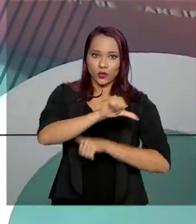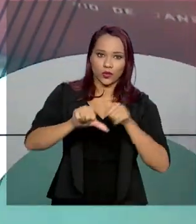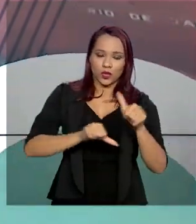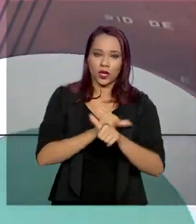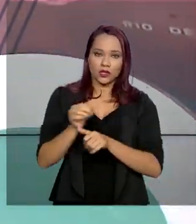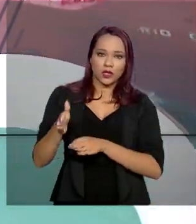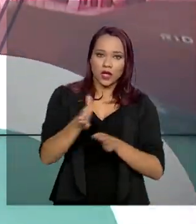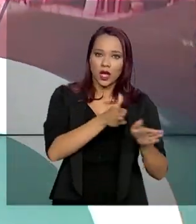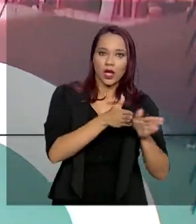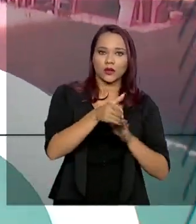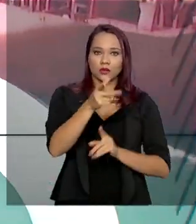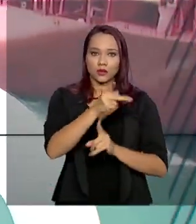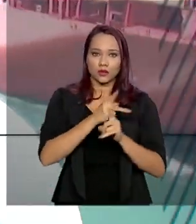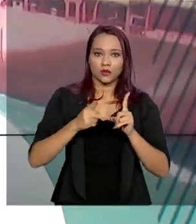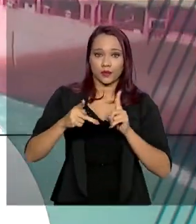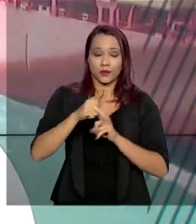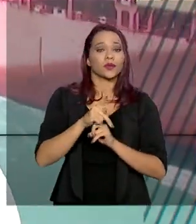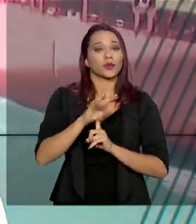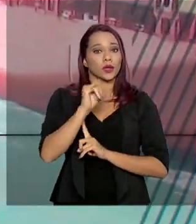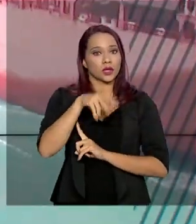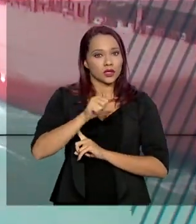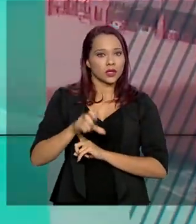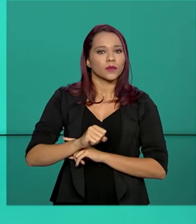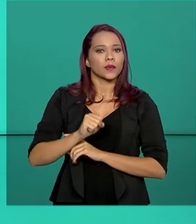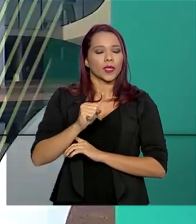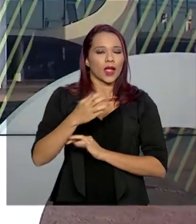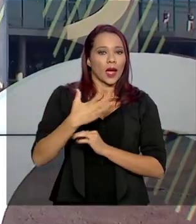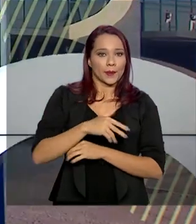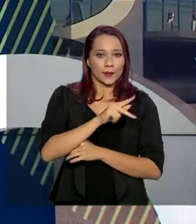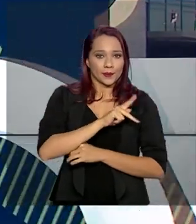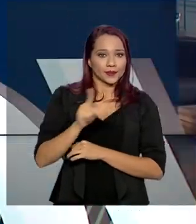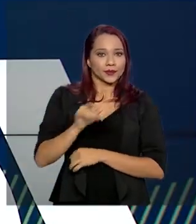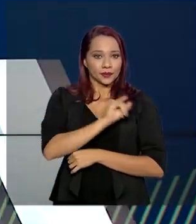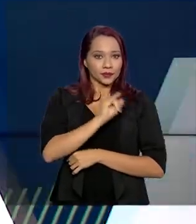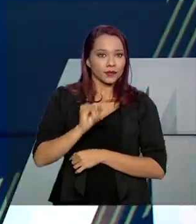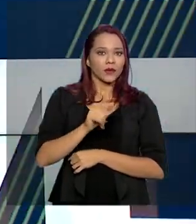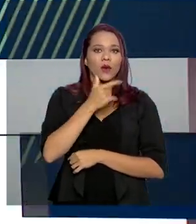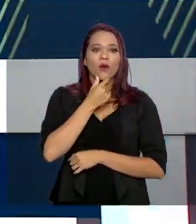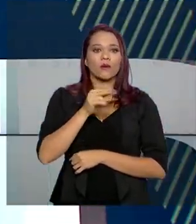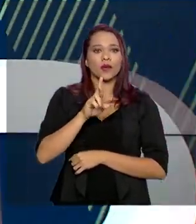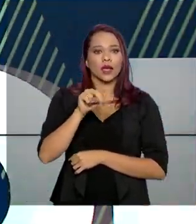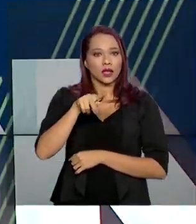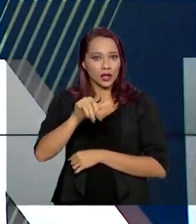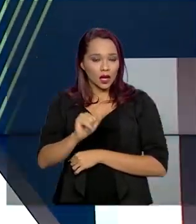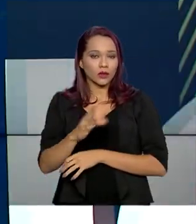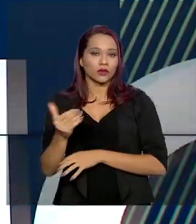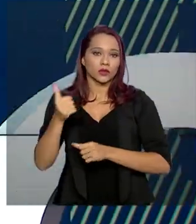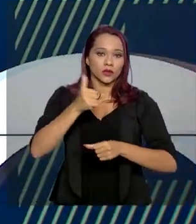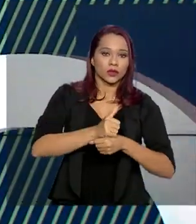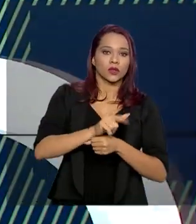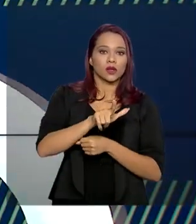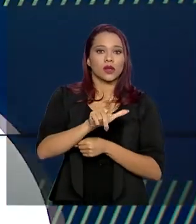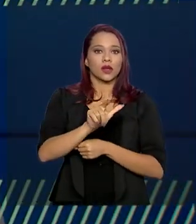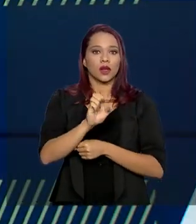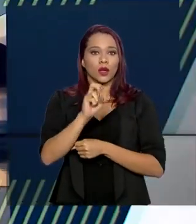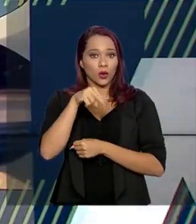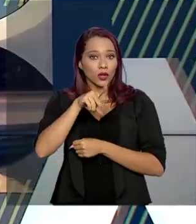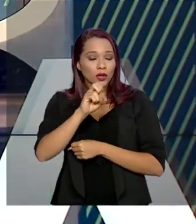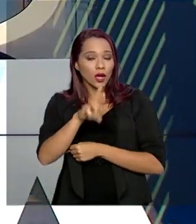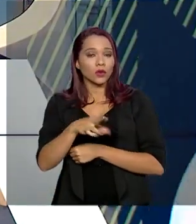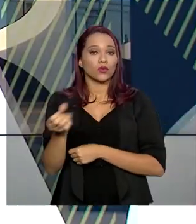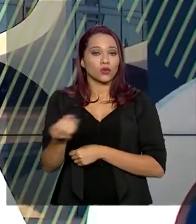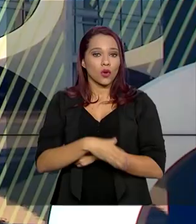direção do INSS. Deixa a presidência do Instituto, Renato Vieira, e assume Leonardo Rolim, atual